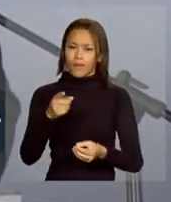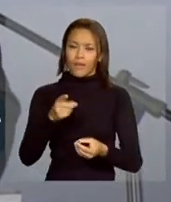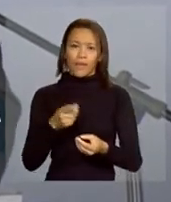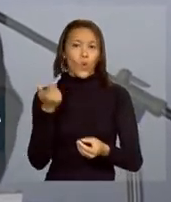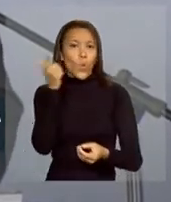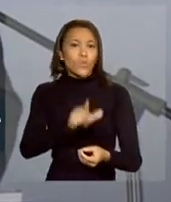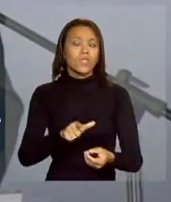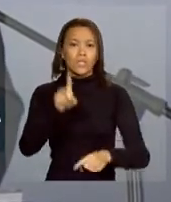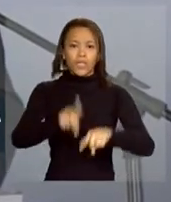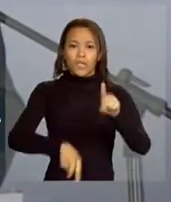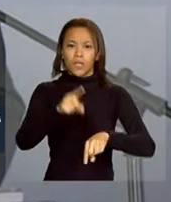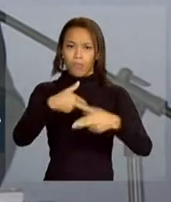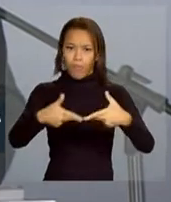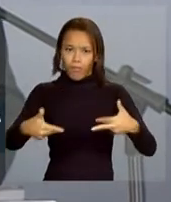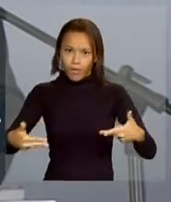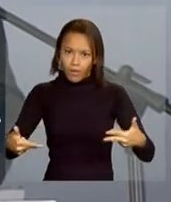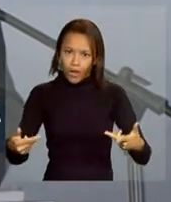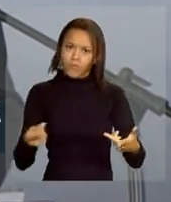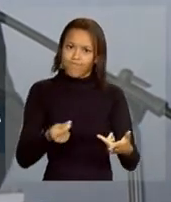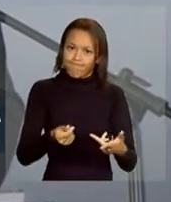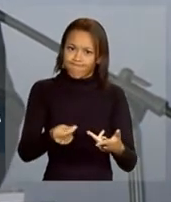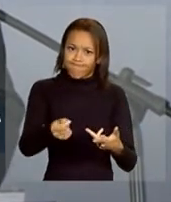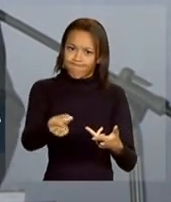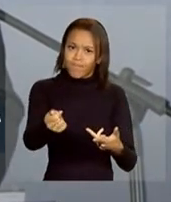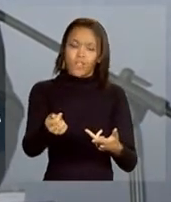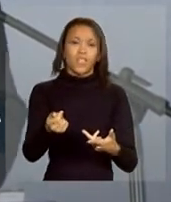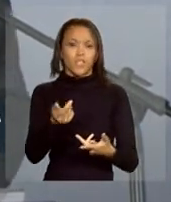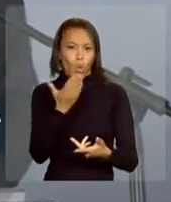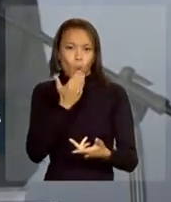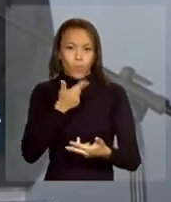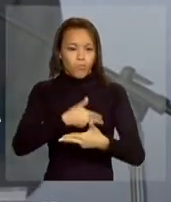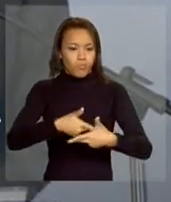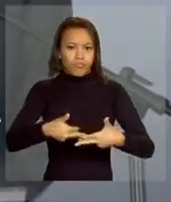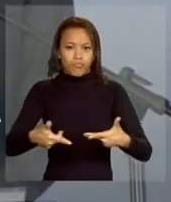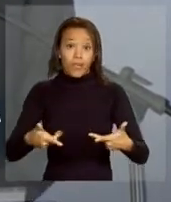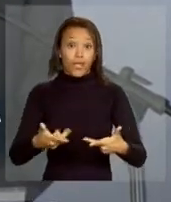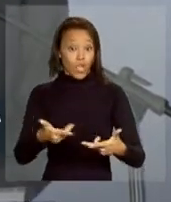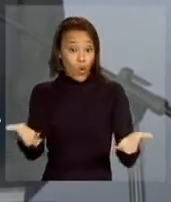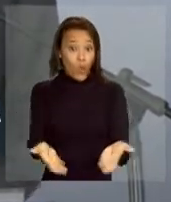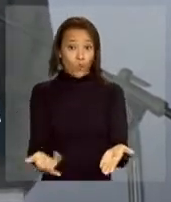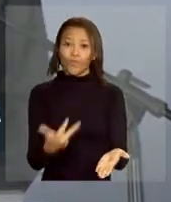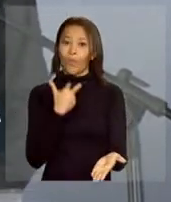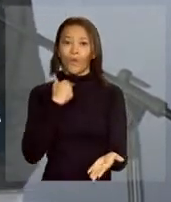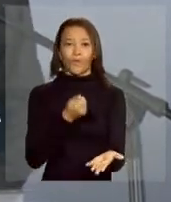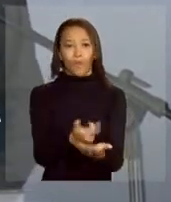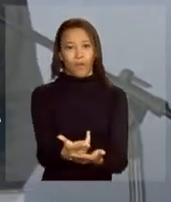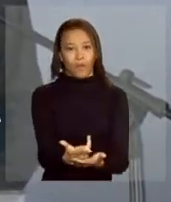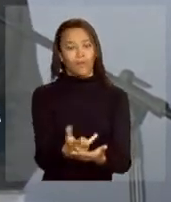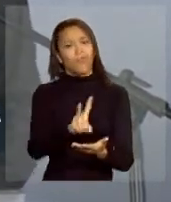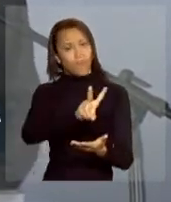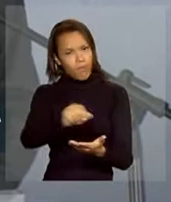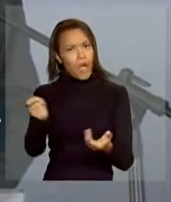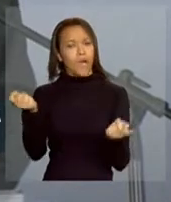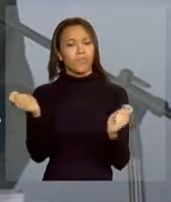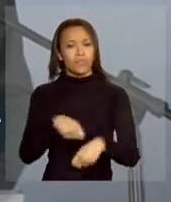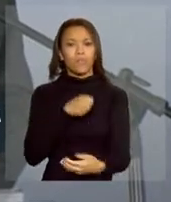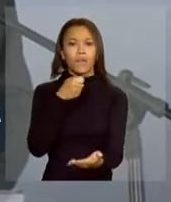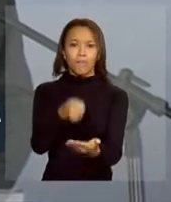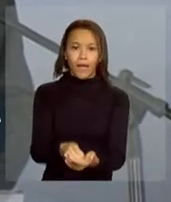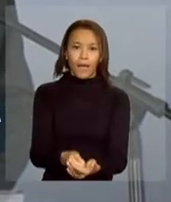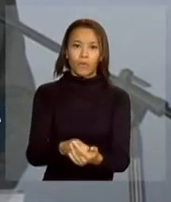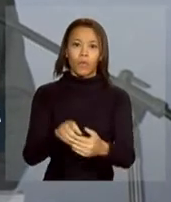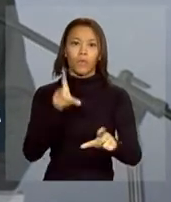duráveis, bens não duráveis, que hoje elas não podem comprar. Vão poder pagar as suas